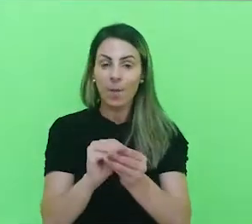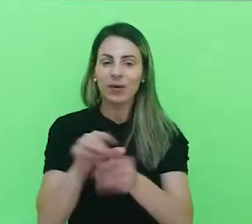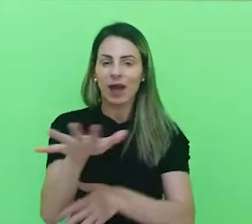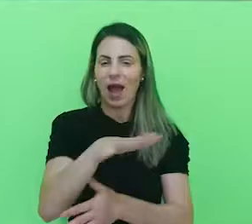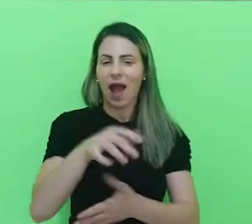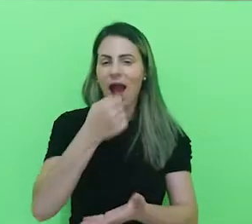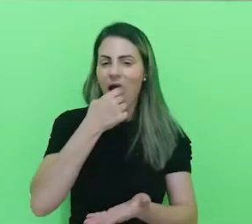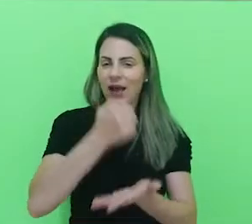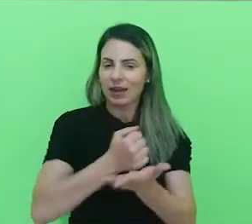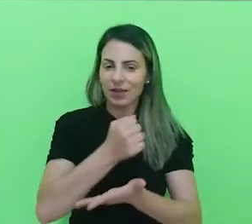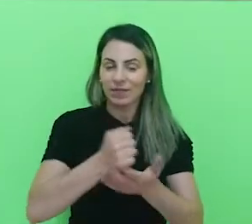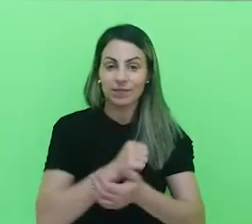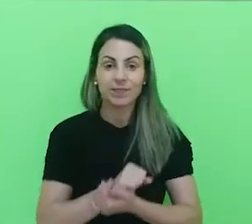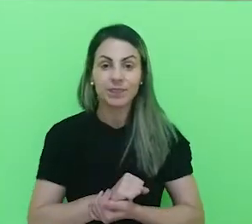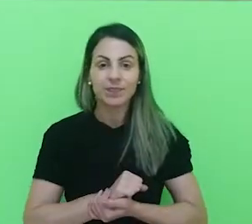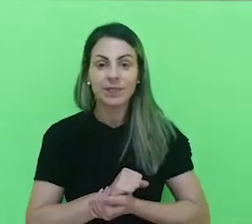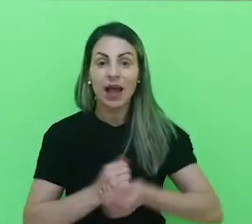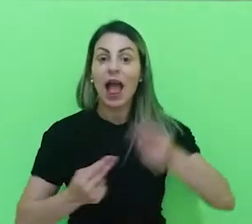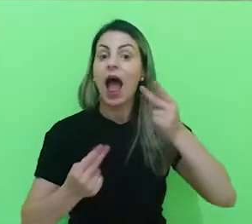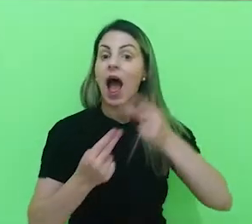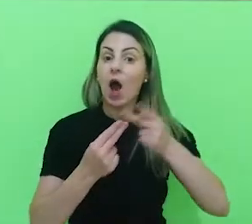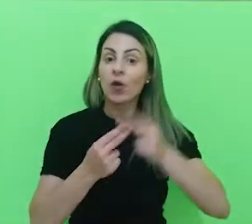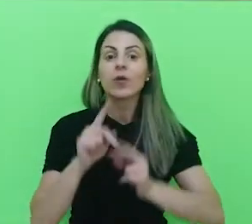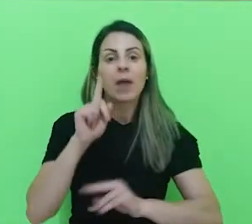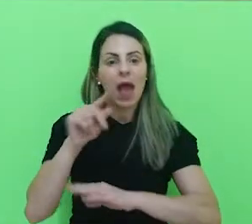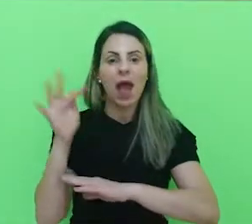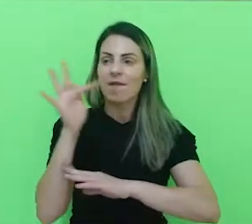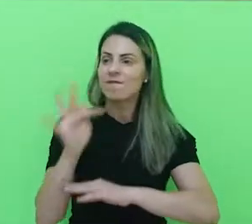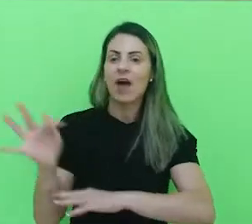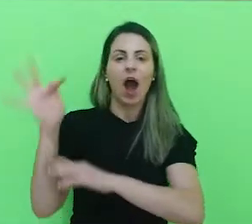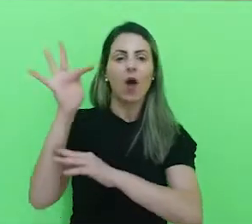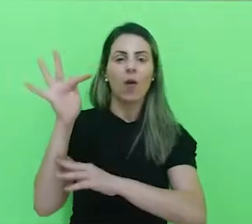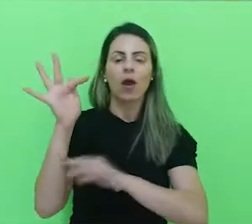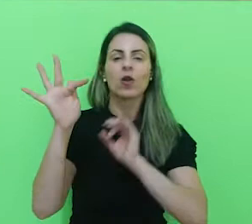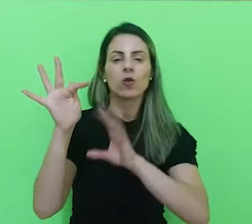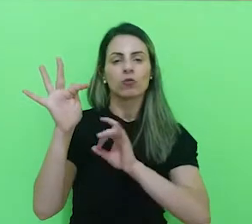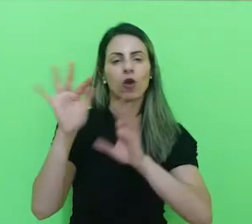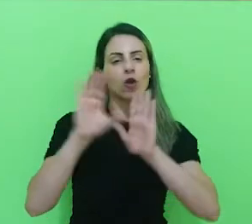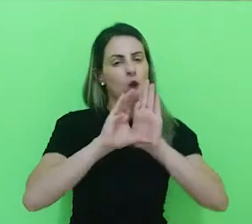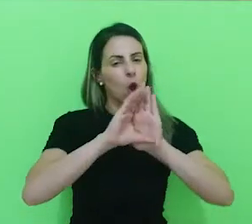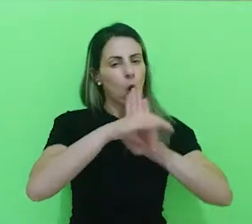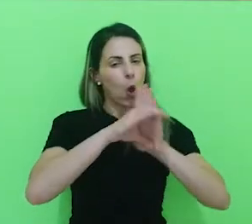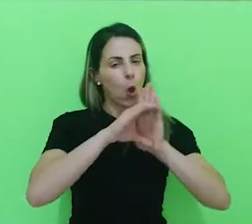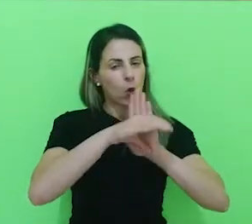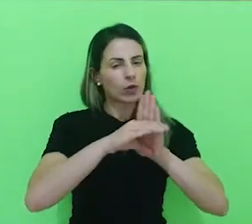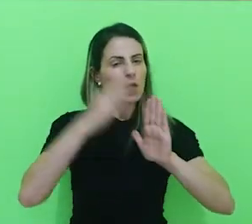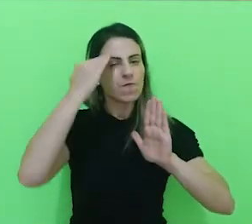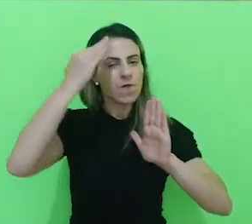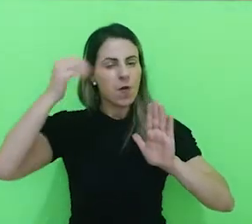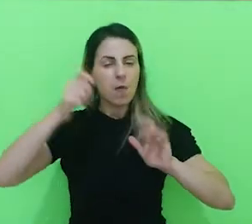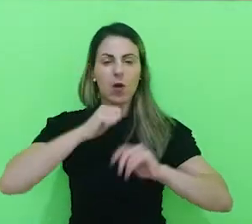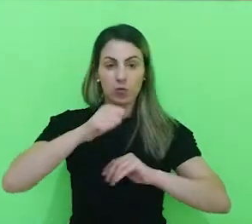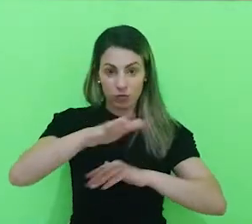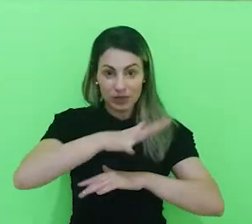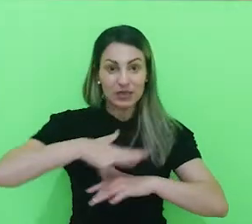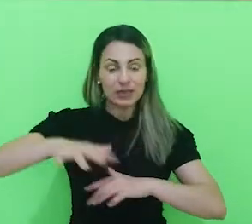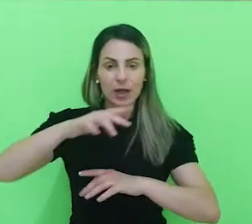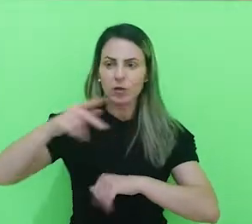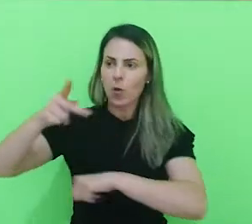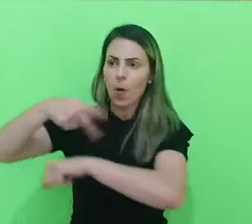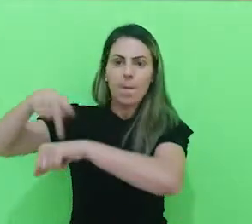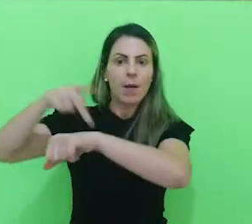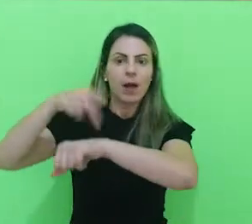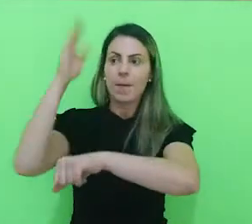farmácia. A Unif, ela é uma faculdade, não só conceituada aqui em Santos, mas no país todo, né?